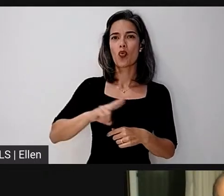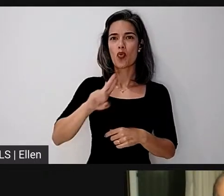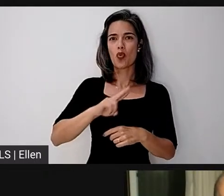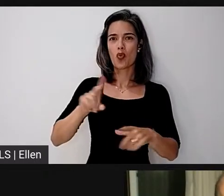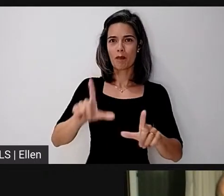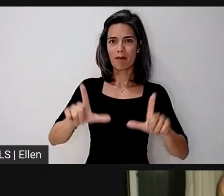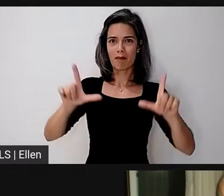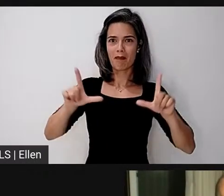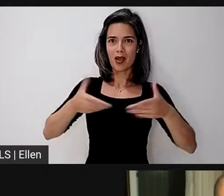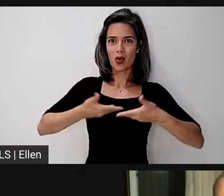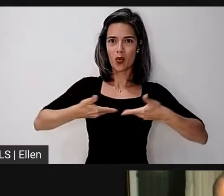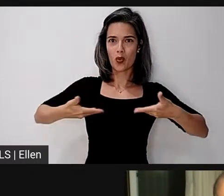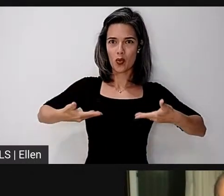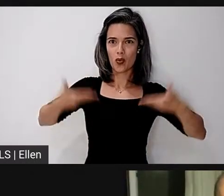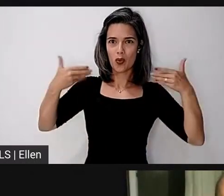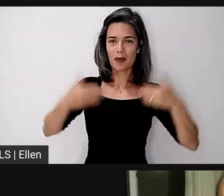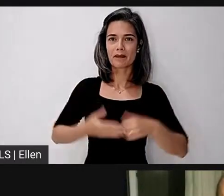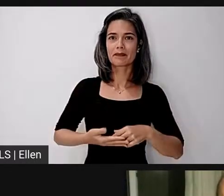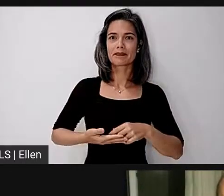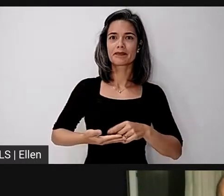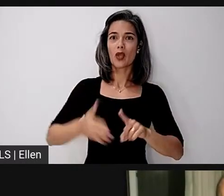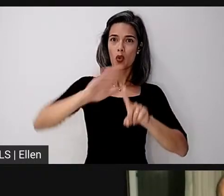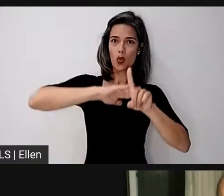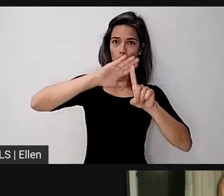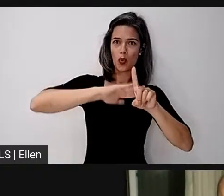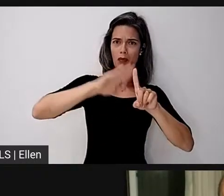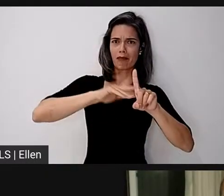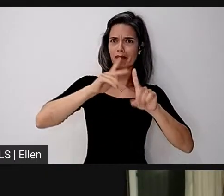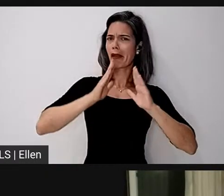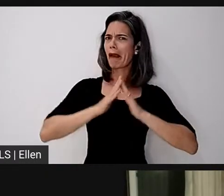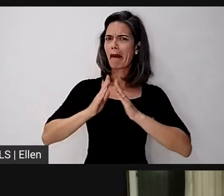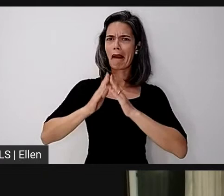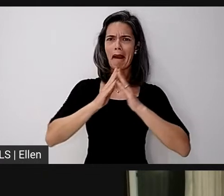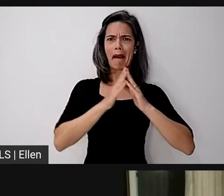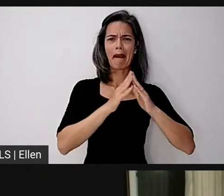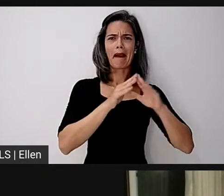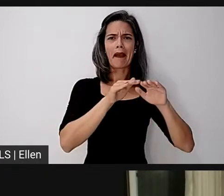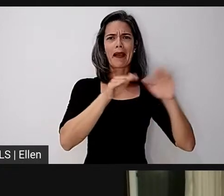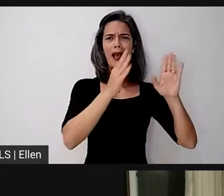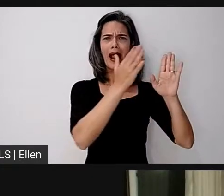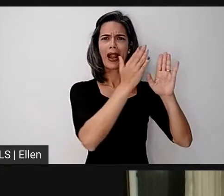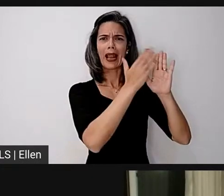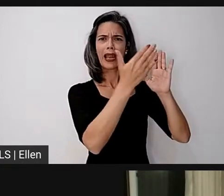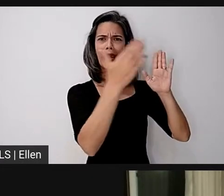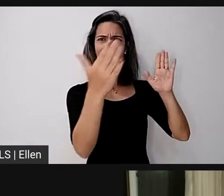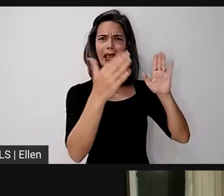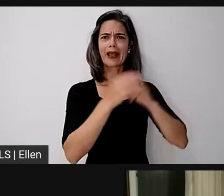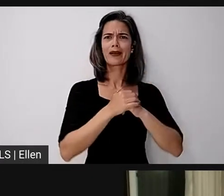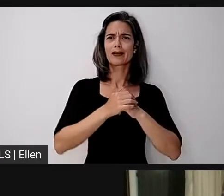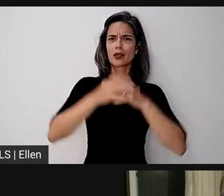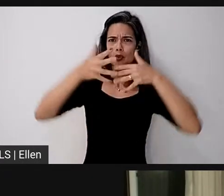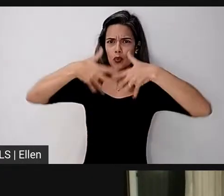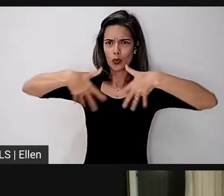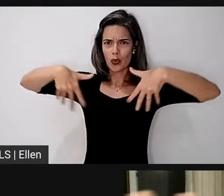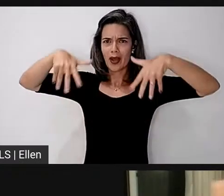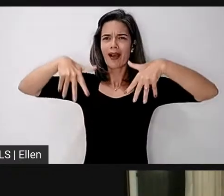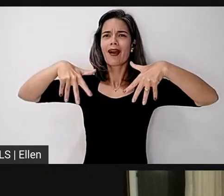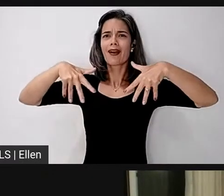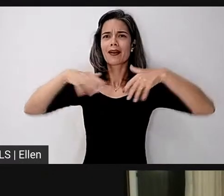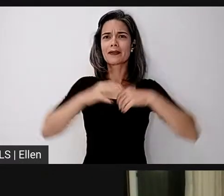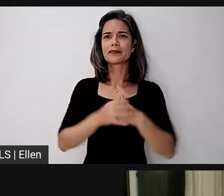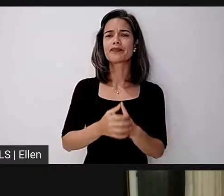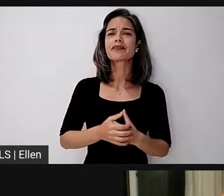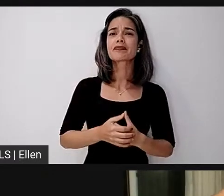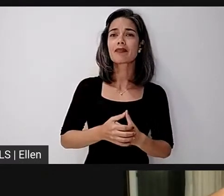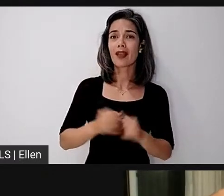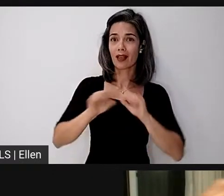ao fundo eu tenho um ambiente doméstico com uma pequena estante de livros e cortinas claras, o meu sinal de libras é um